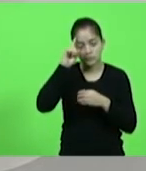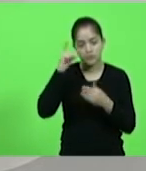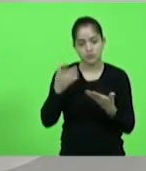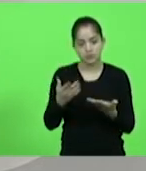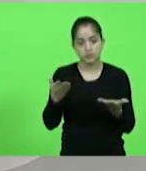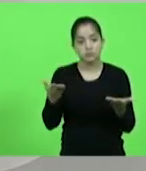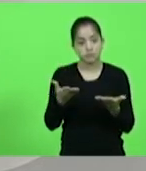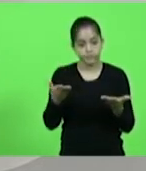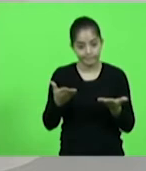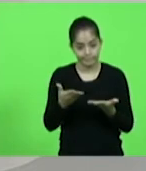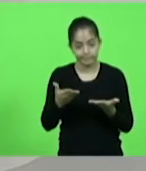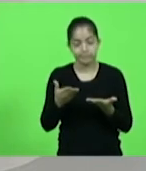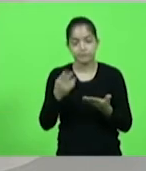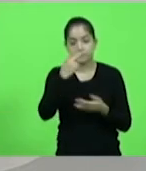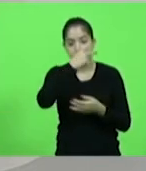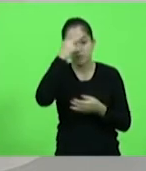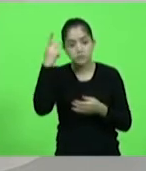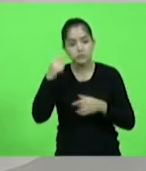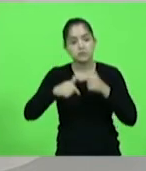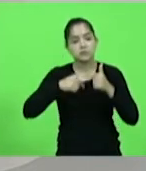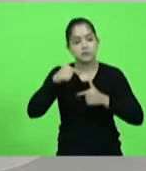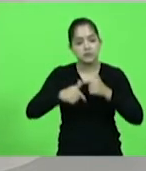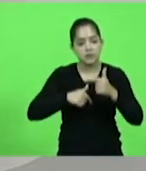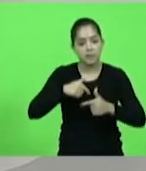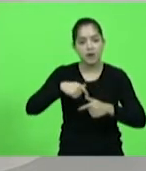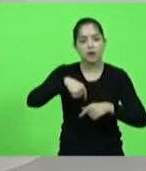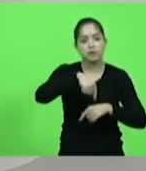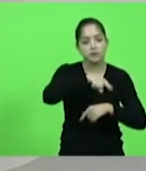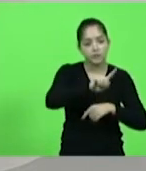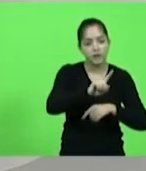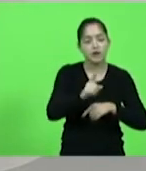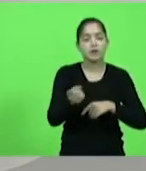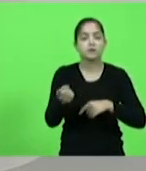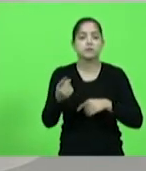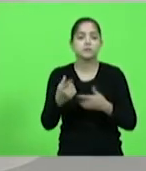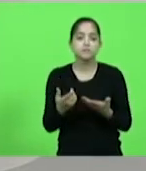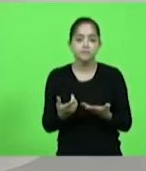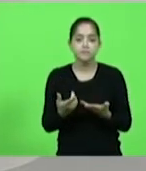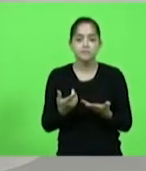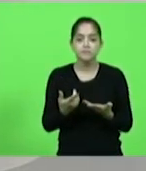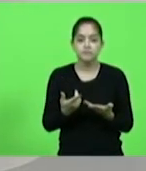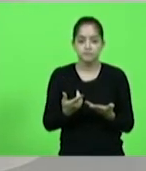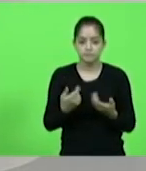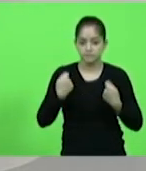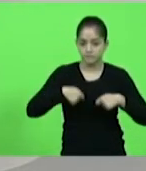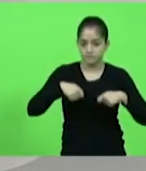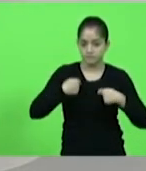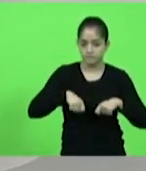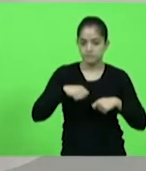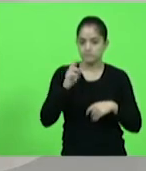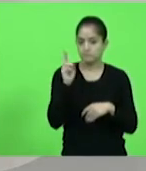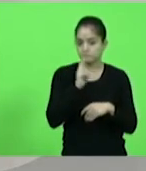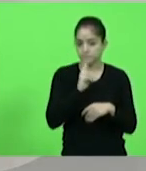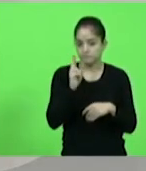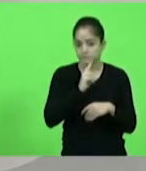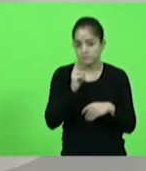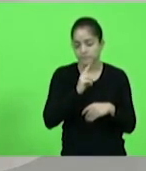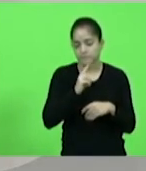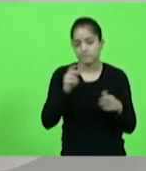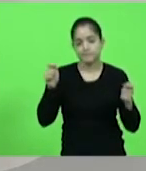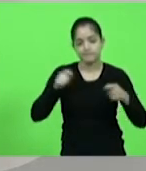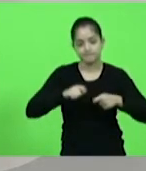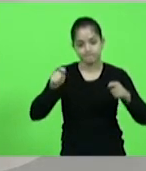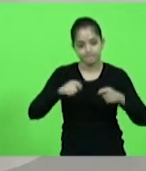um deslocamento de muitas pessoas que trabalham, transitam entre esses municípios A gente precisa urgentemente de uma condição